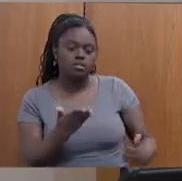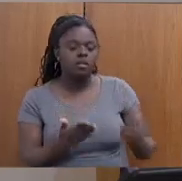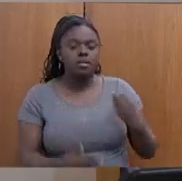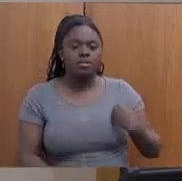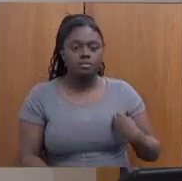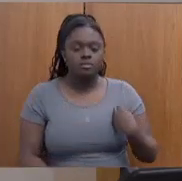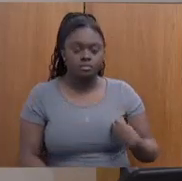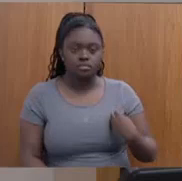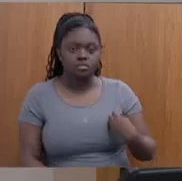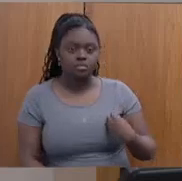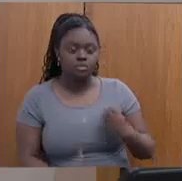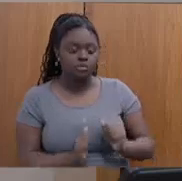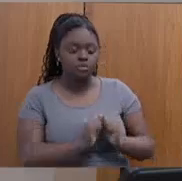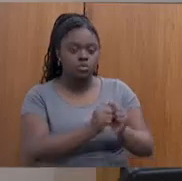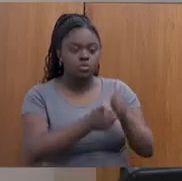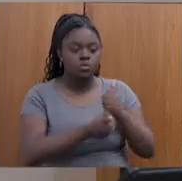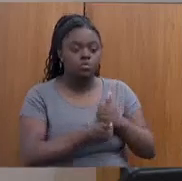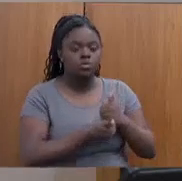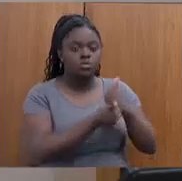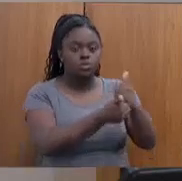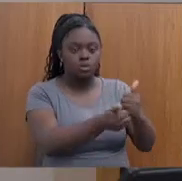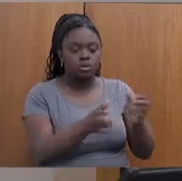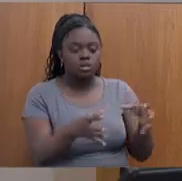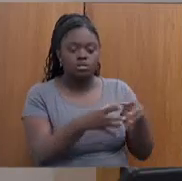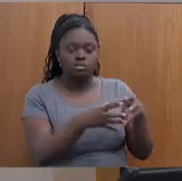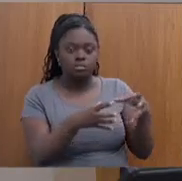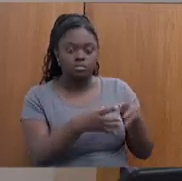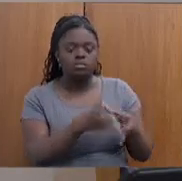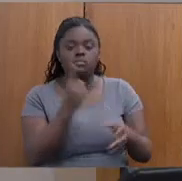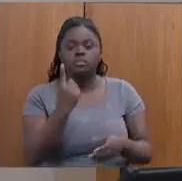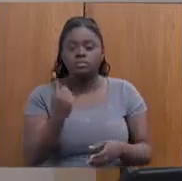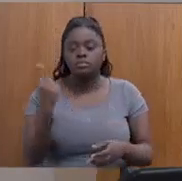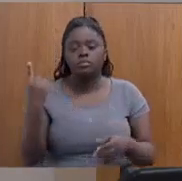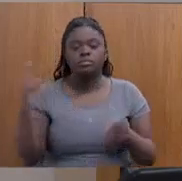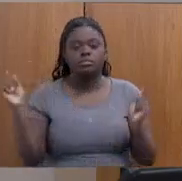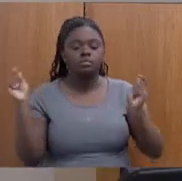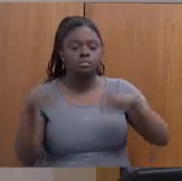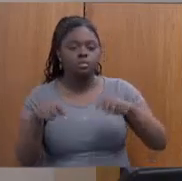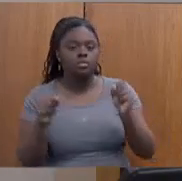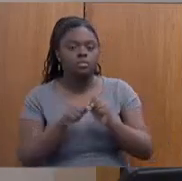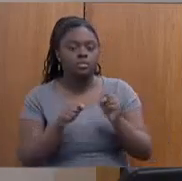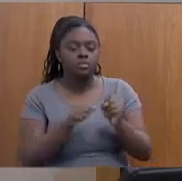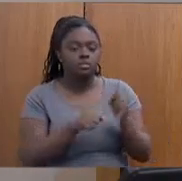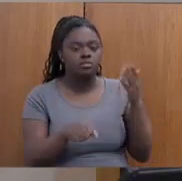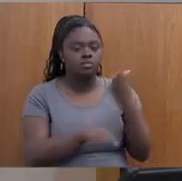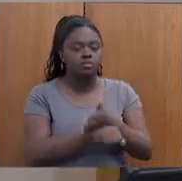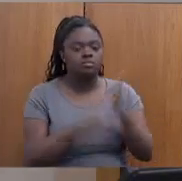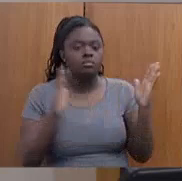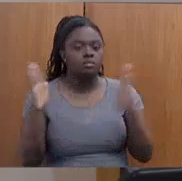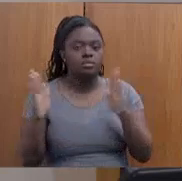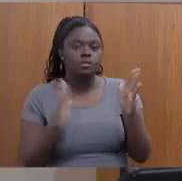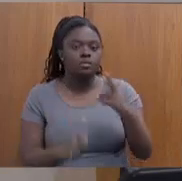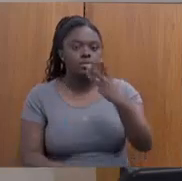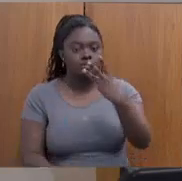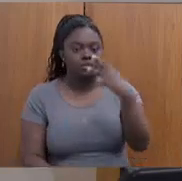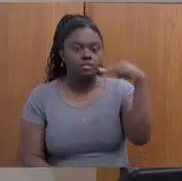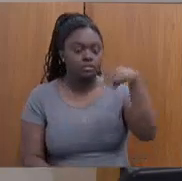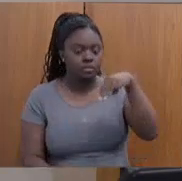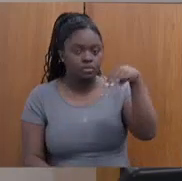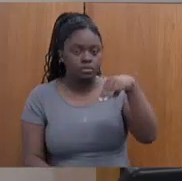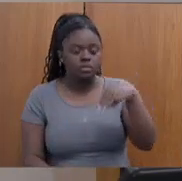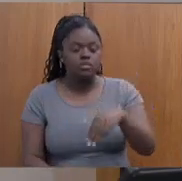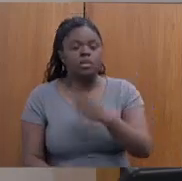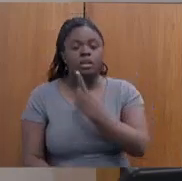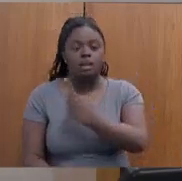à assessoria da comissão, cada parlamentar poderá fazer uma interpelação pelo prazo de três minutos, cada